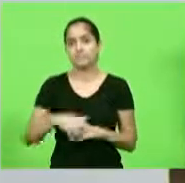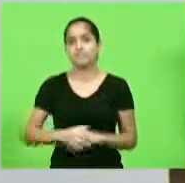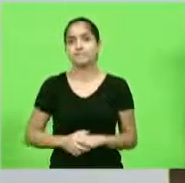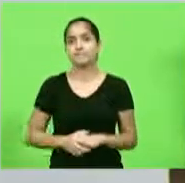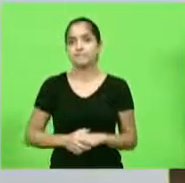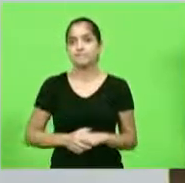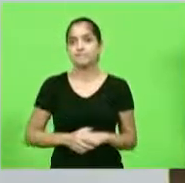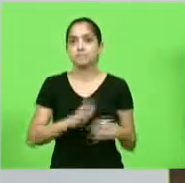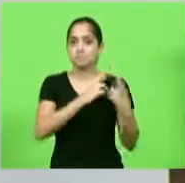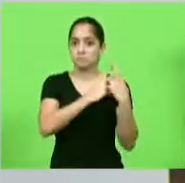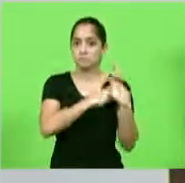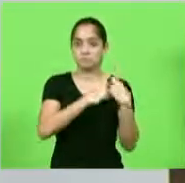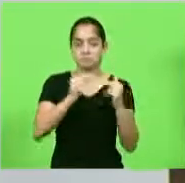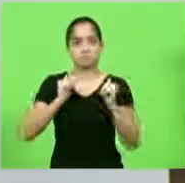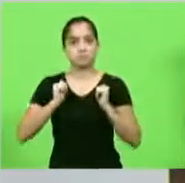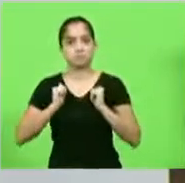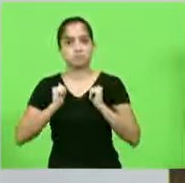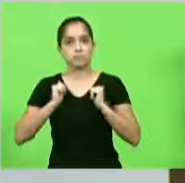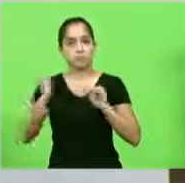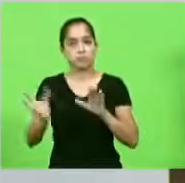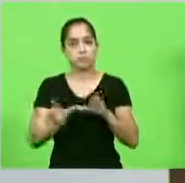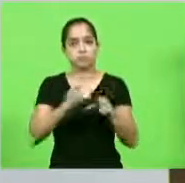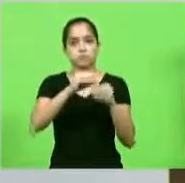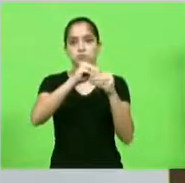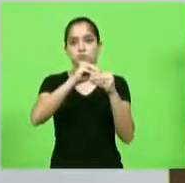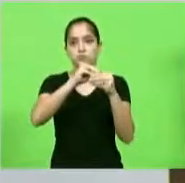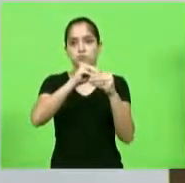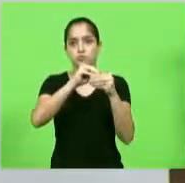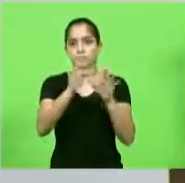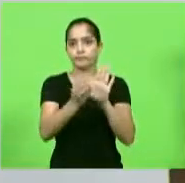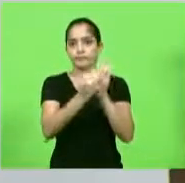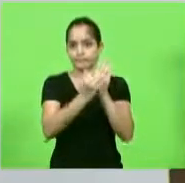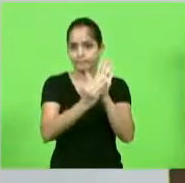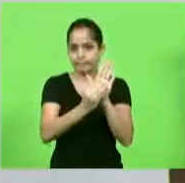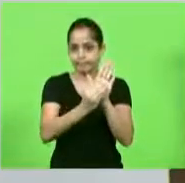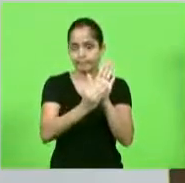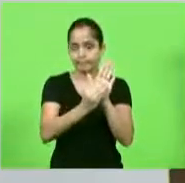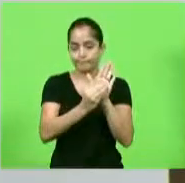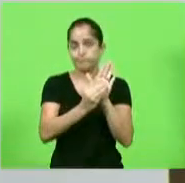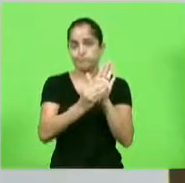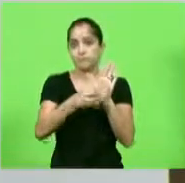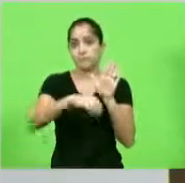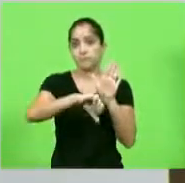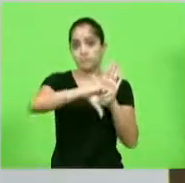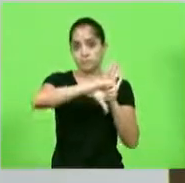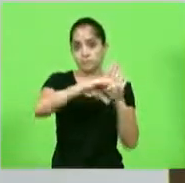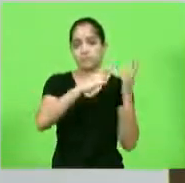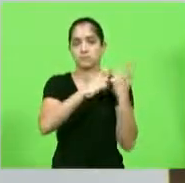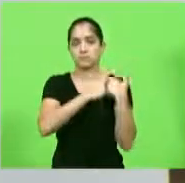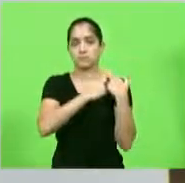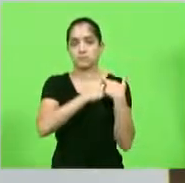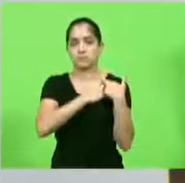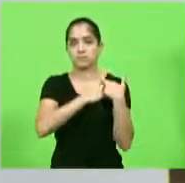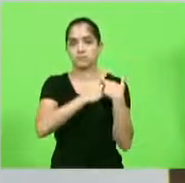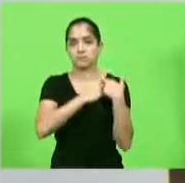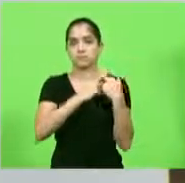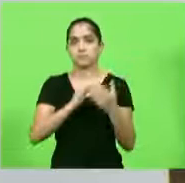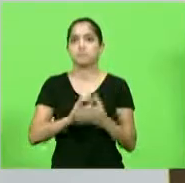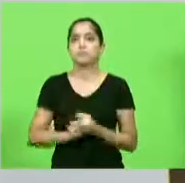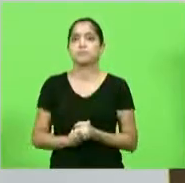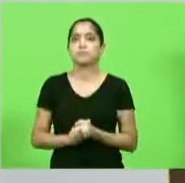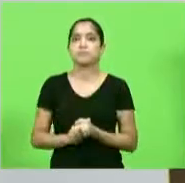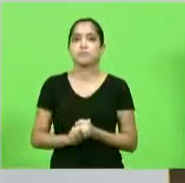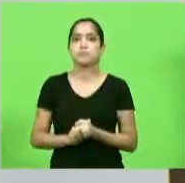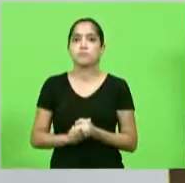Responsabilidade e omissão entram no crime de responsabilidade. Mas, responsabilidade e omissão não